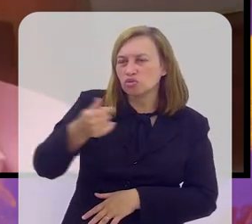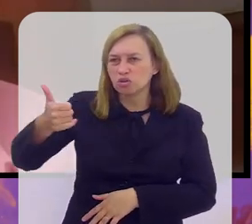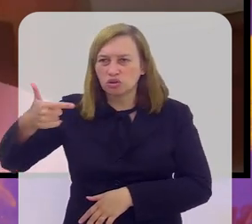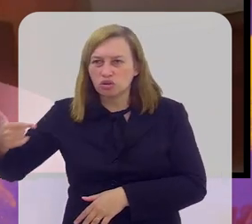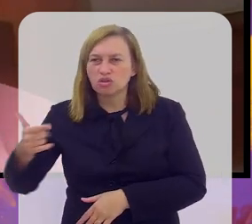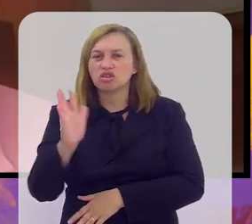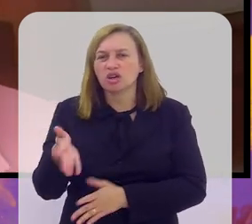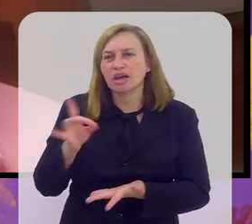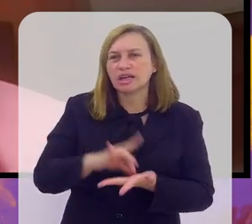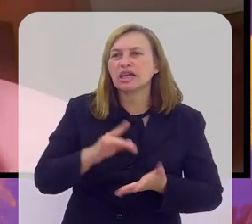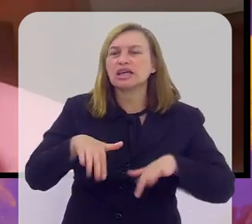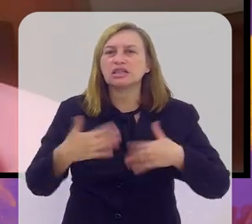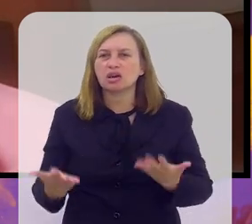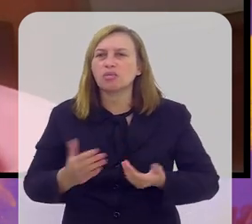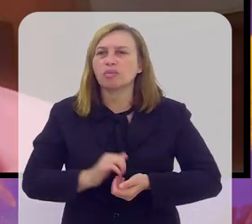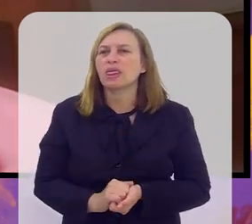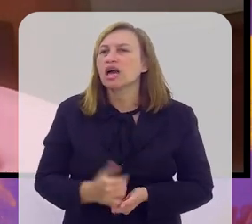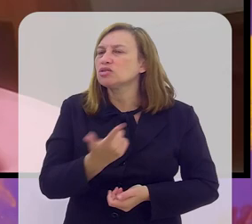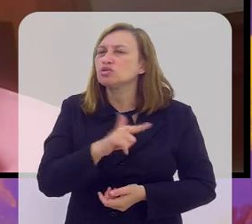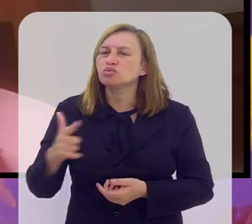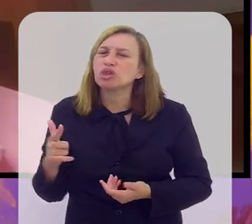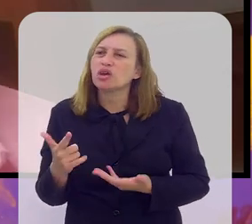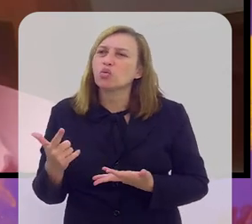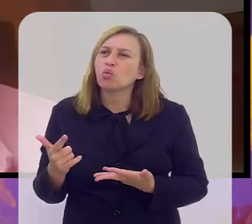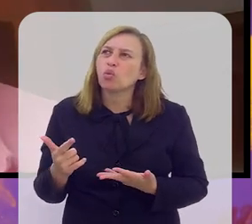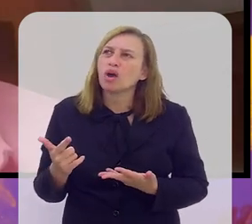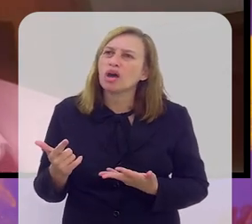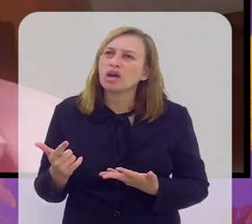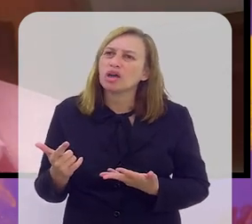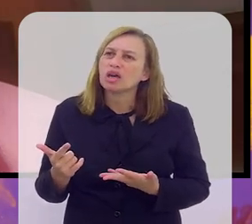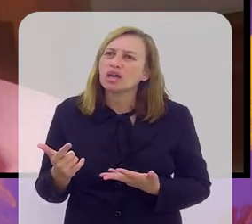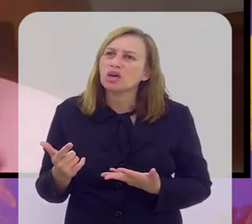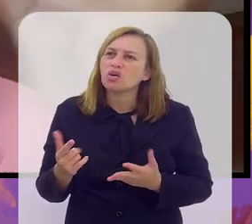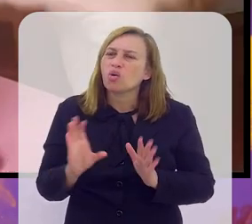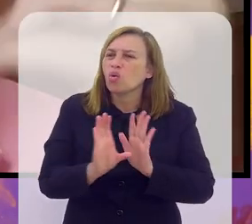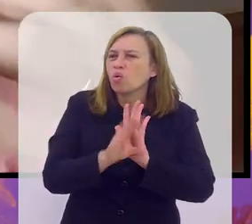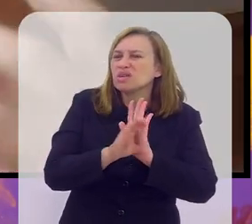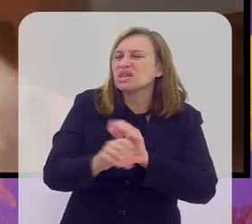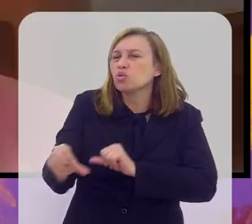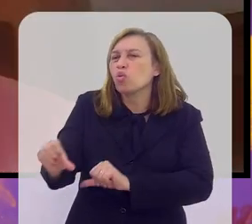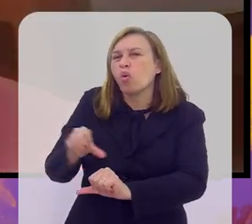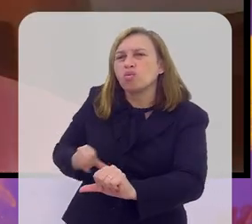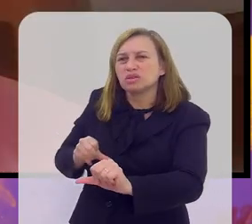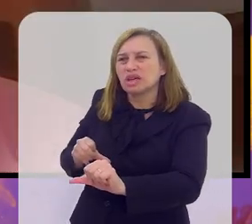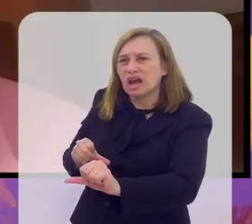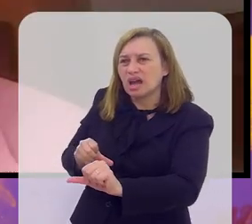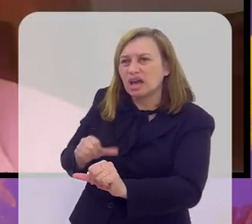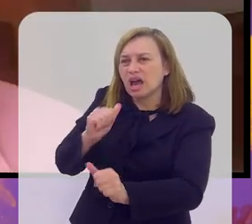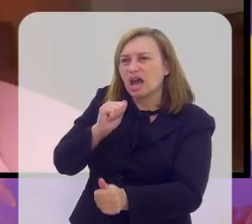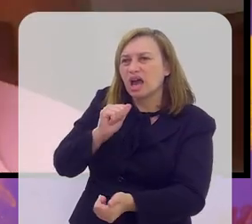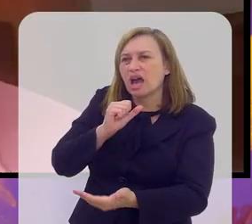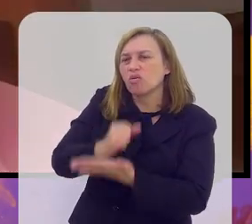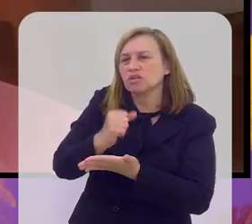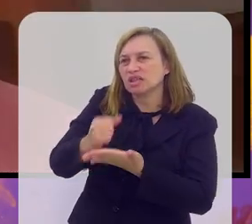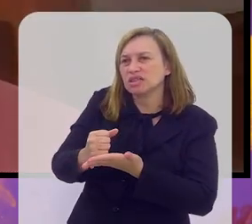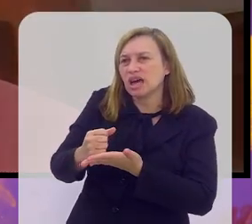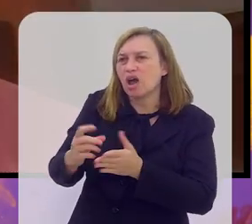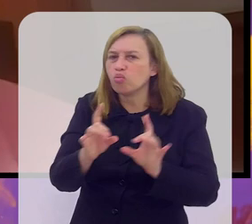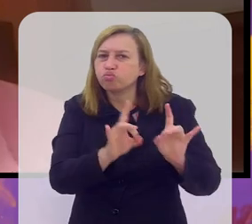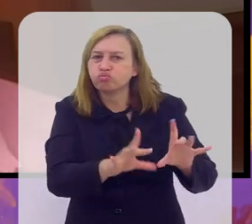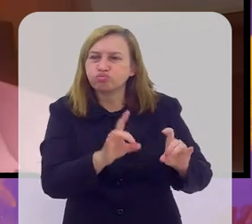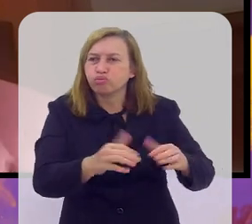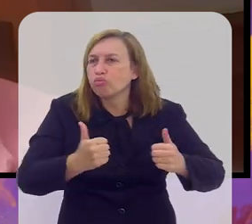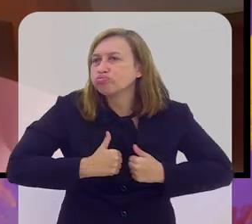pouco mais dessa realidade. Então, por exemplo, eu não tenho nenhuma coisa conceitualmente contrária a contratar um técnico